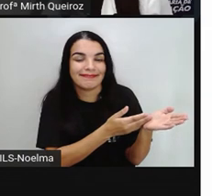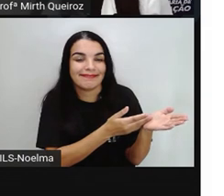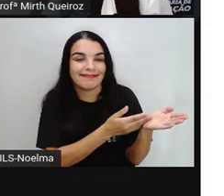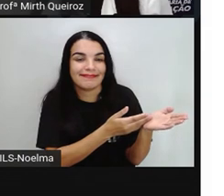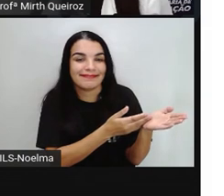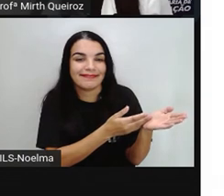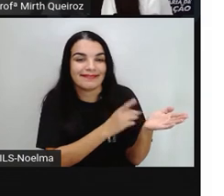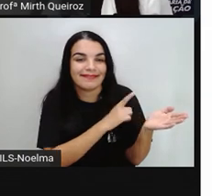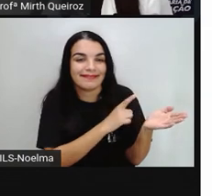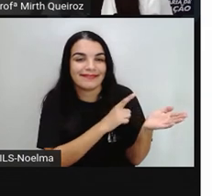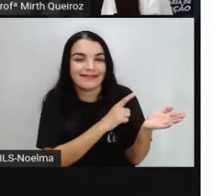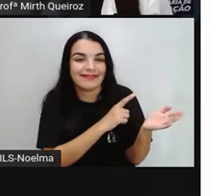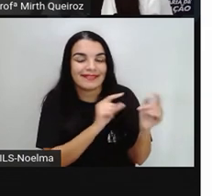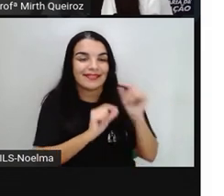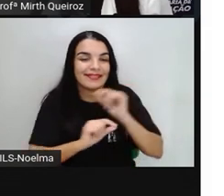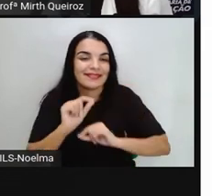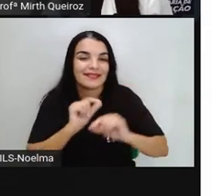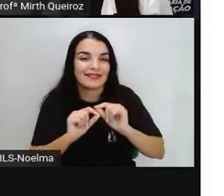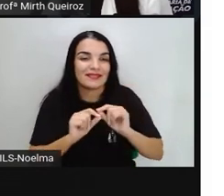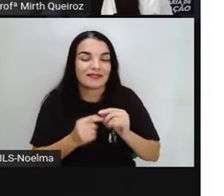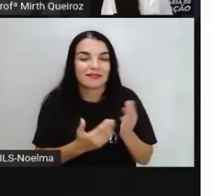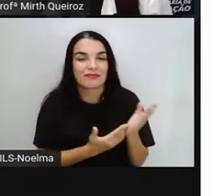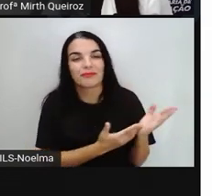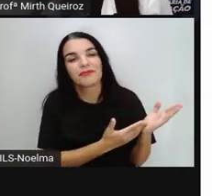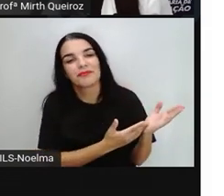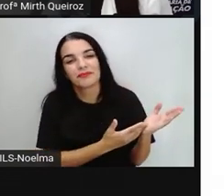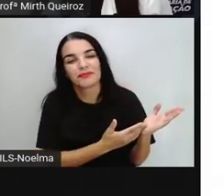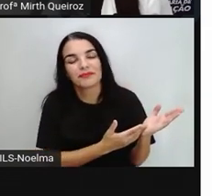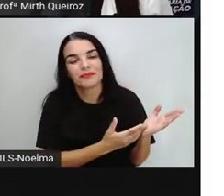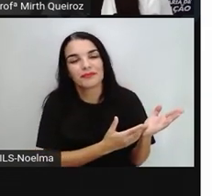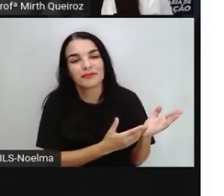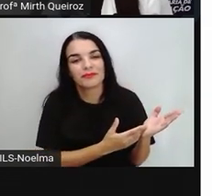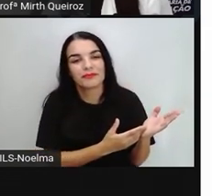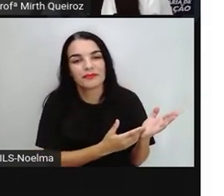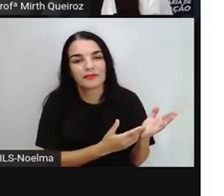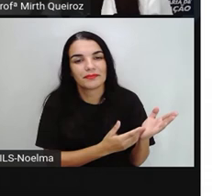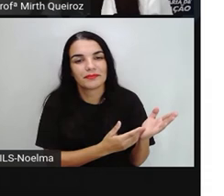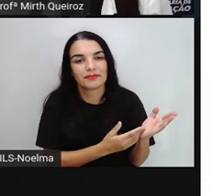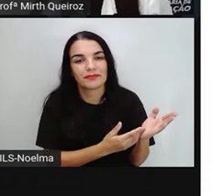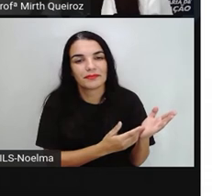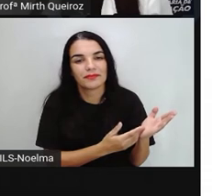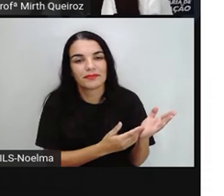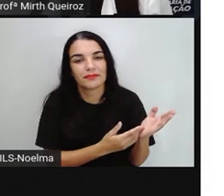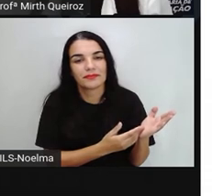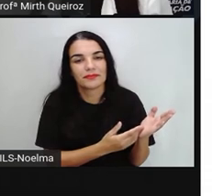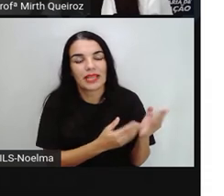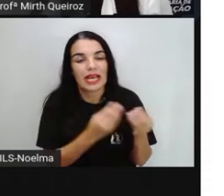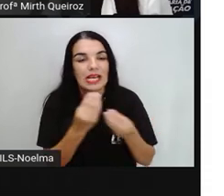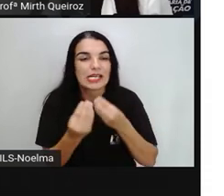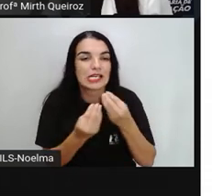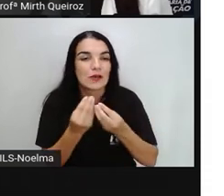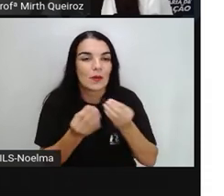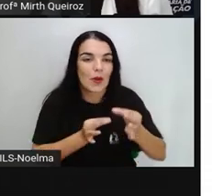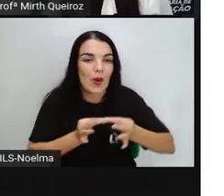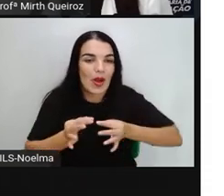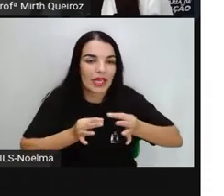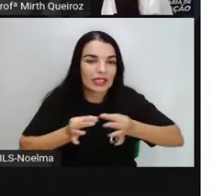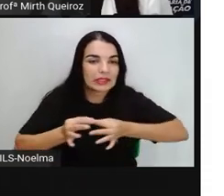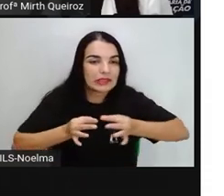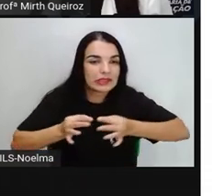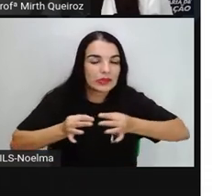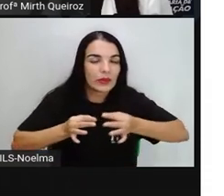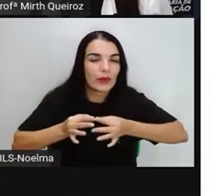nós temos dois triângulos maiores, dois menores, um médio, um